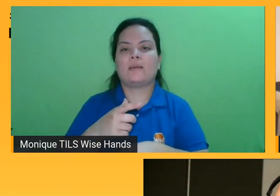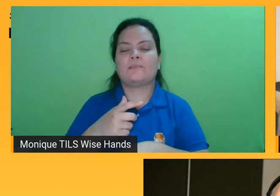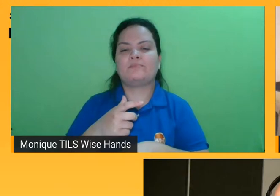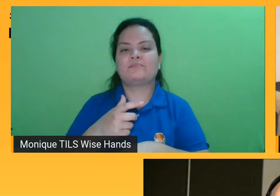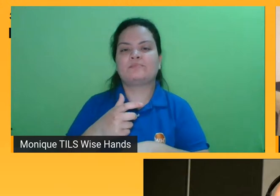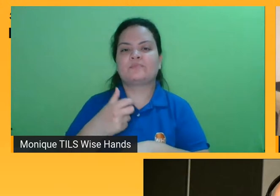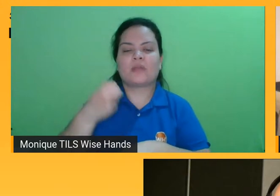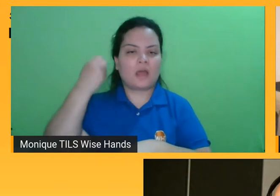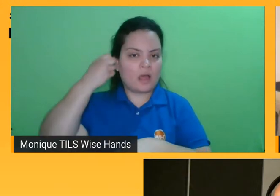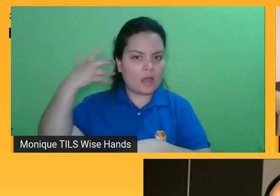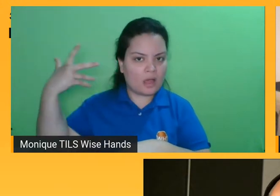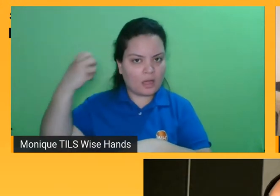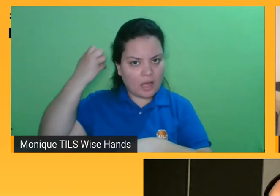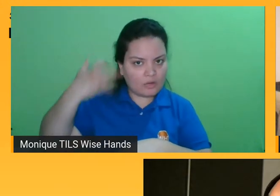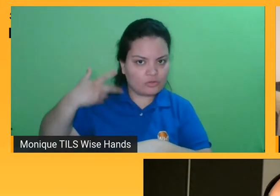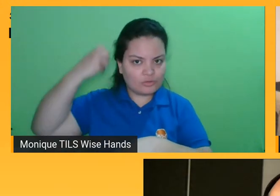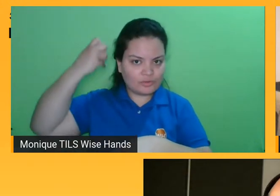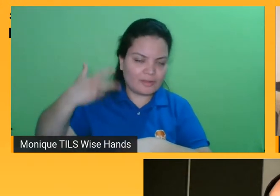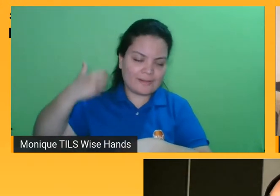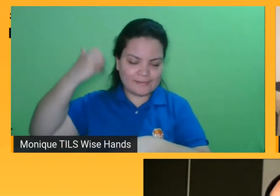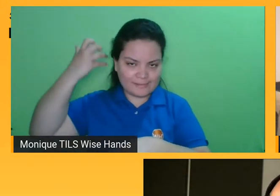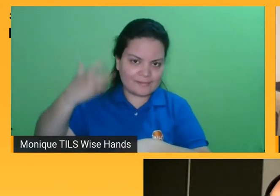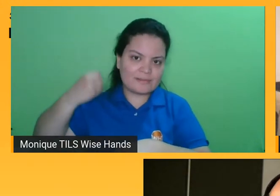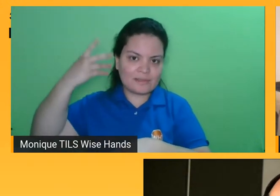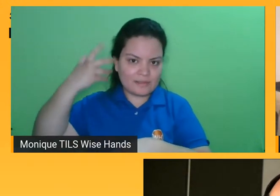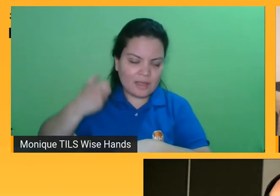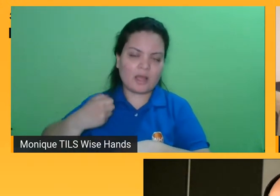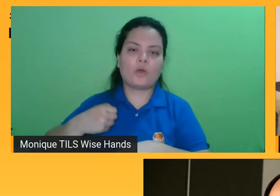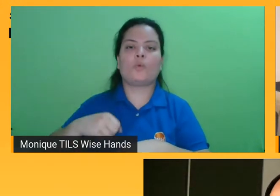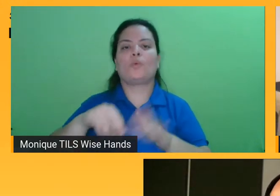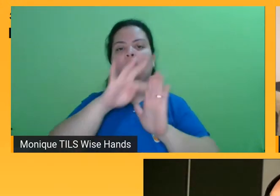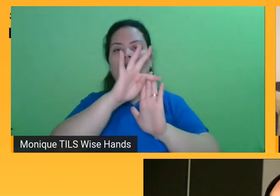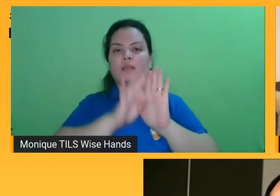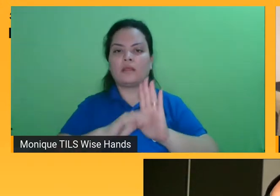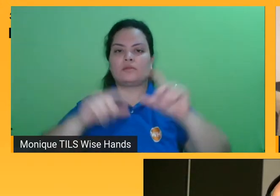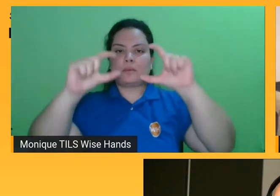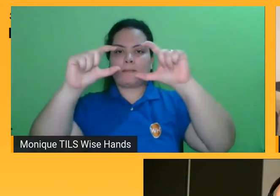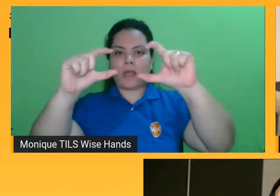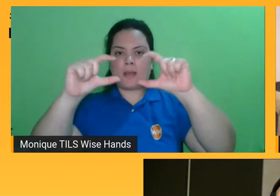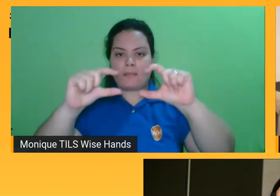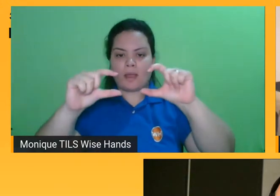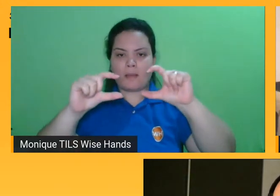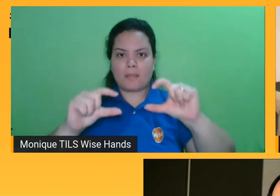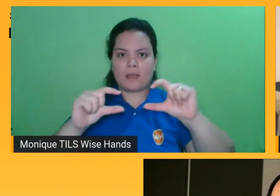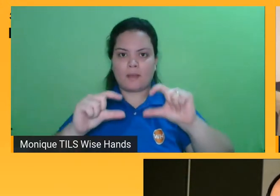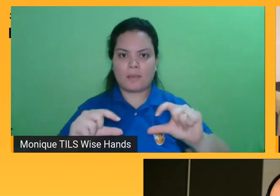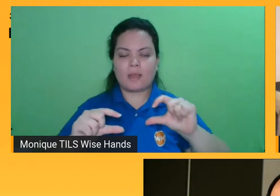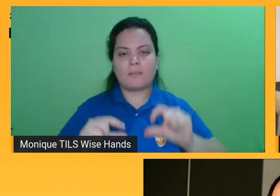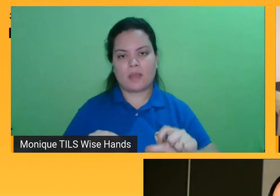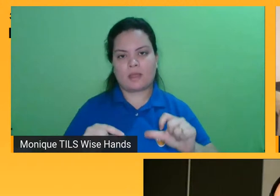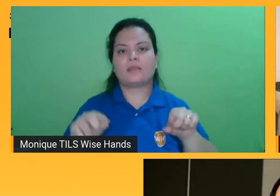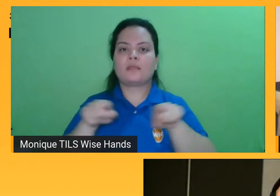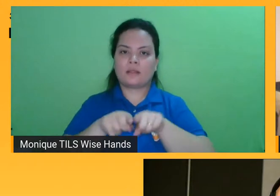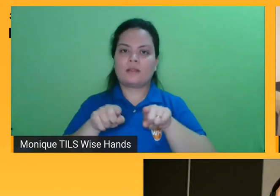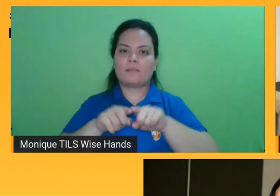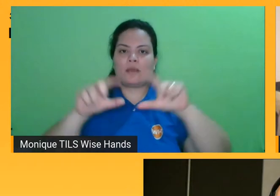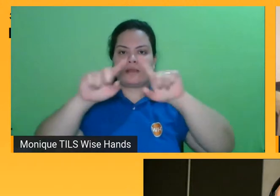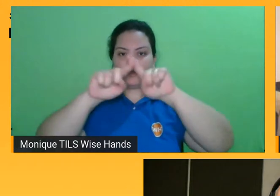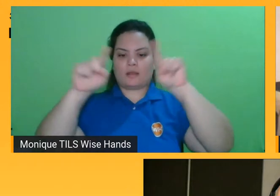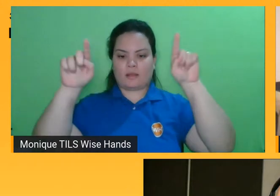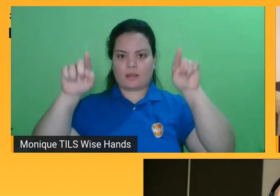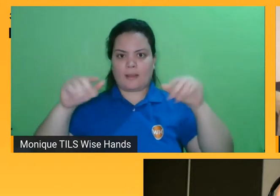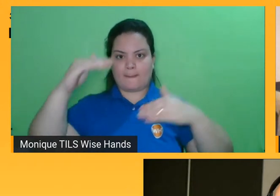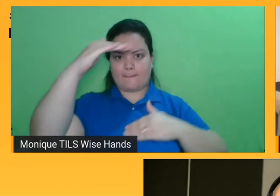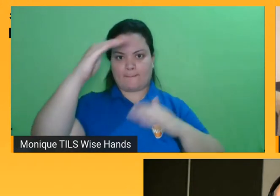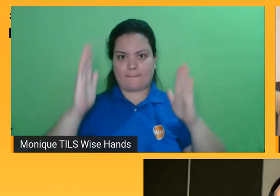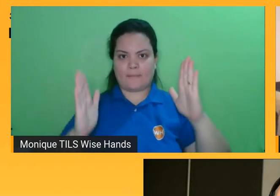o texto, né? Dividido em parágrafos e tem também a versão em libras, né? Que vai embaixo, quem puder acessar pode inclusive